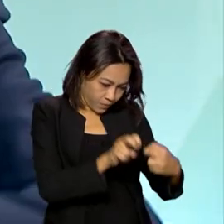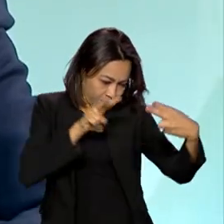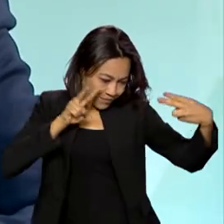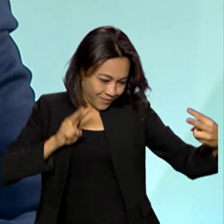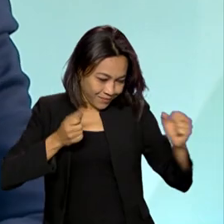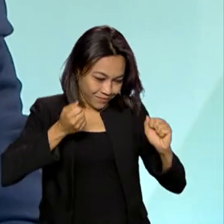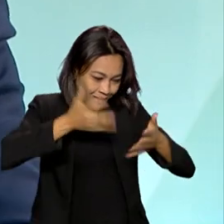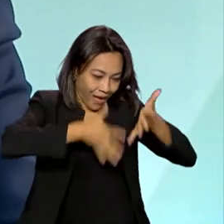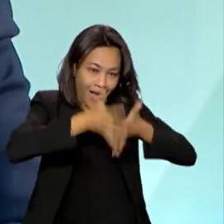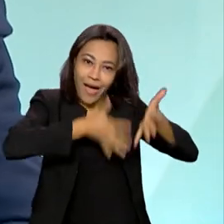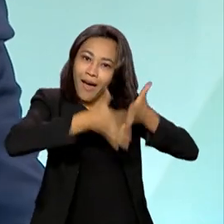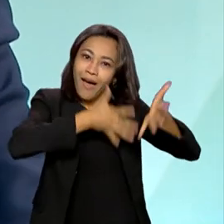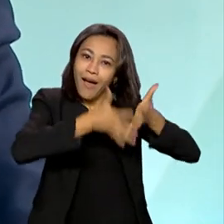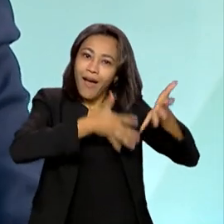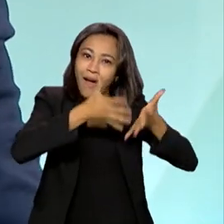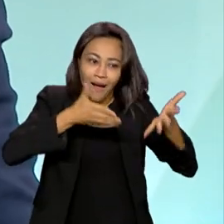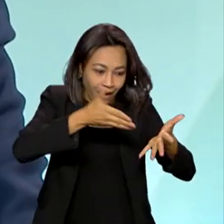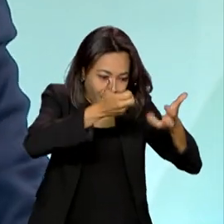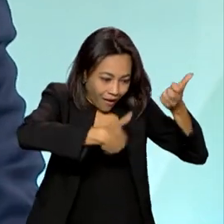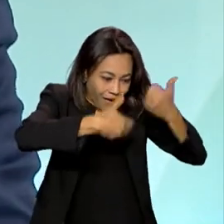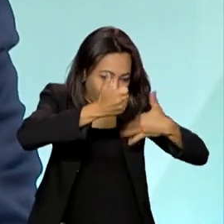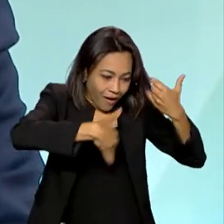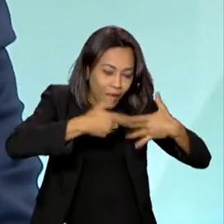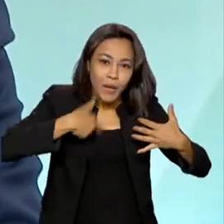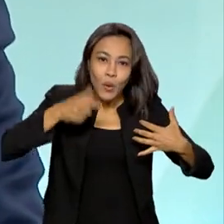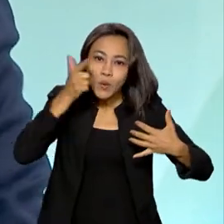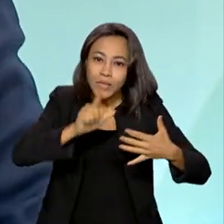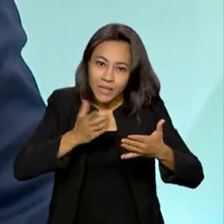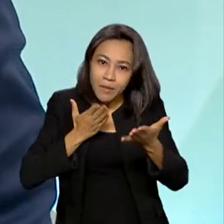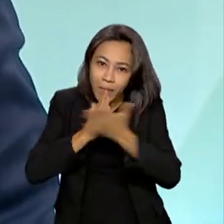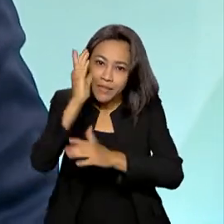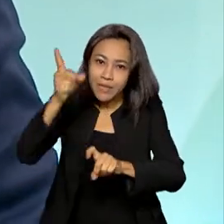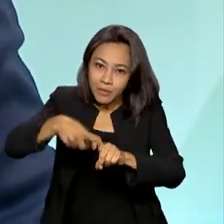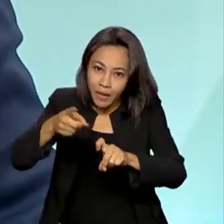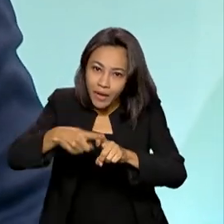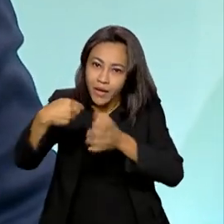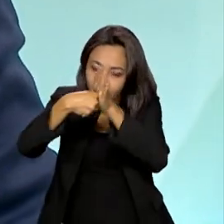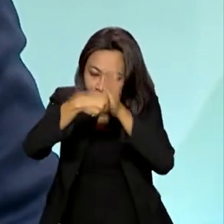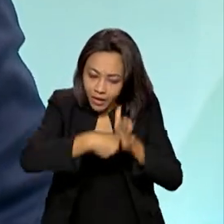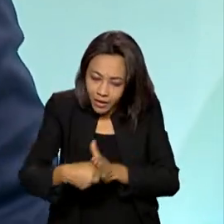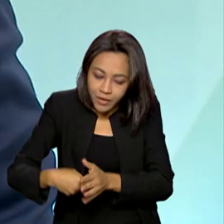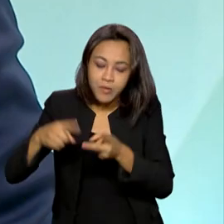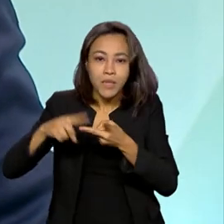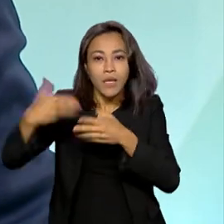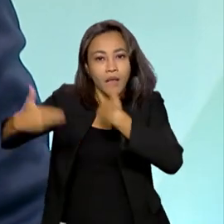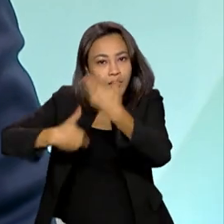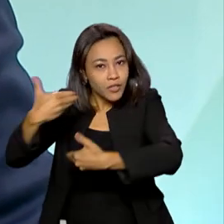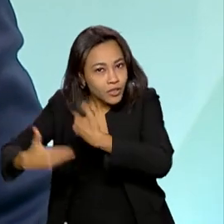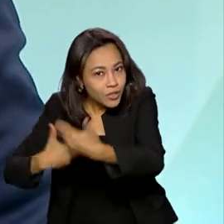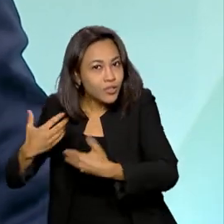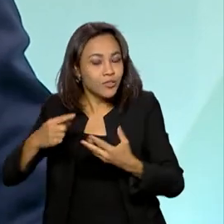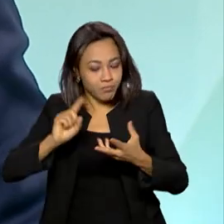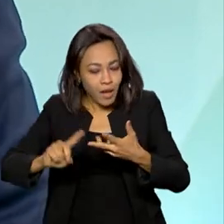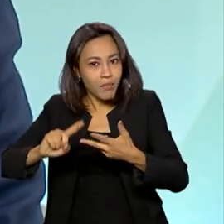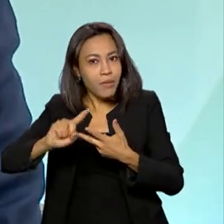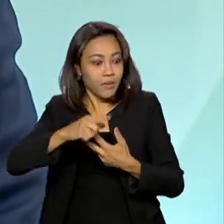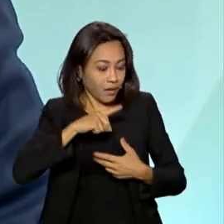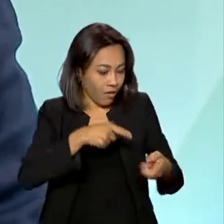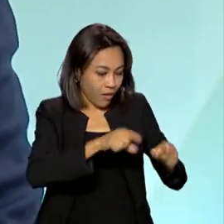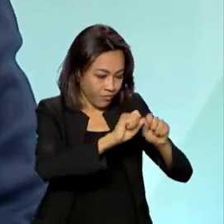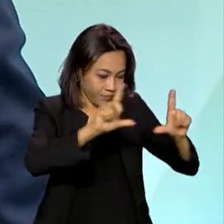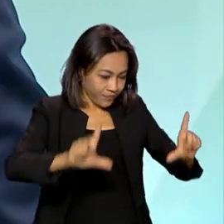intérprete de Libras que vai permitir que ele passe na perícia, que ele seja atendido por um servidor administrativo e, além disso, nós